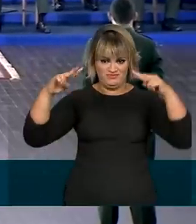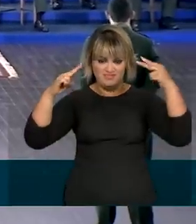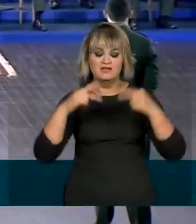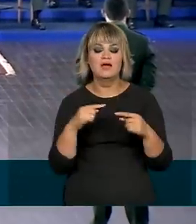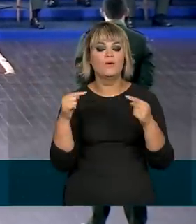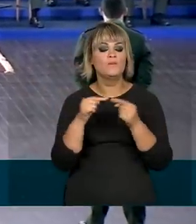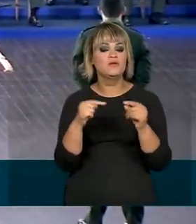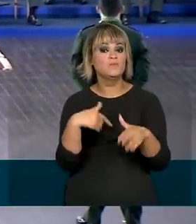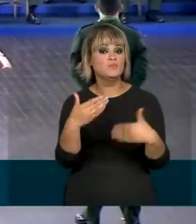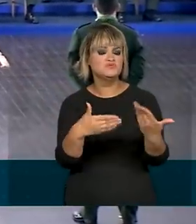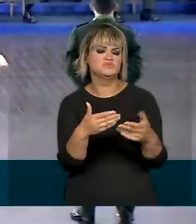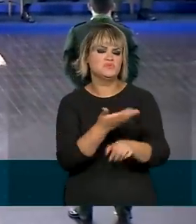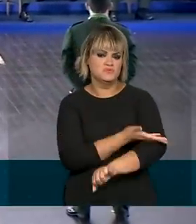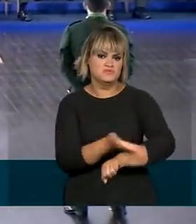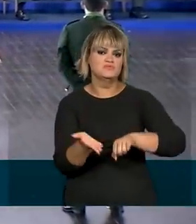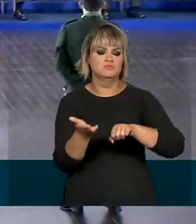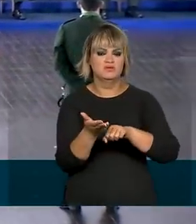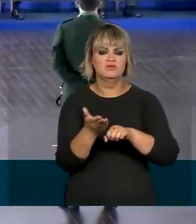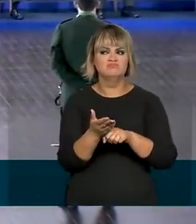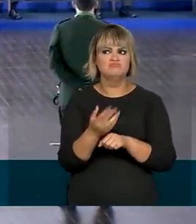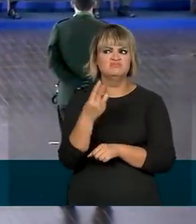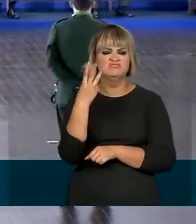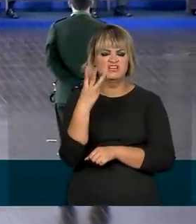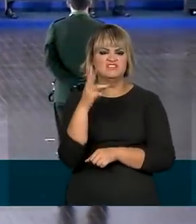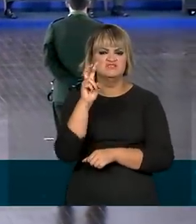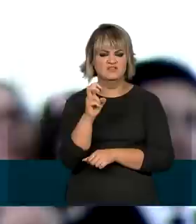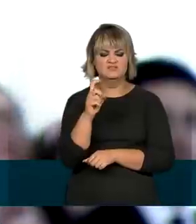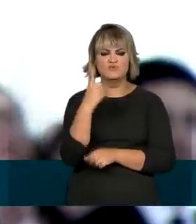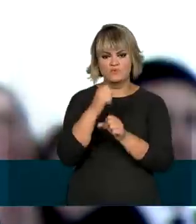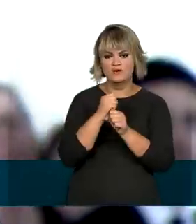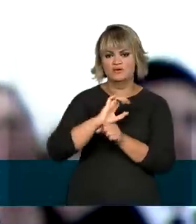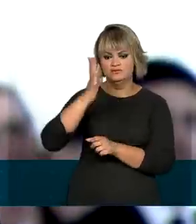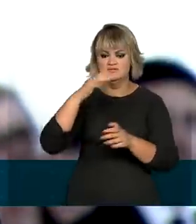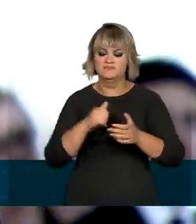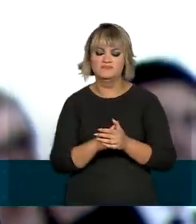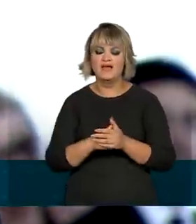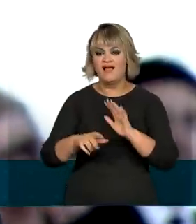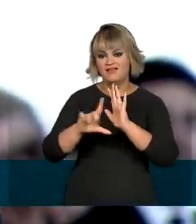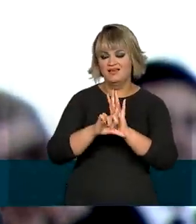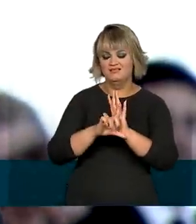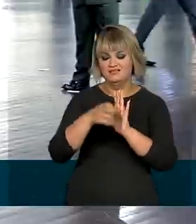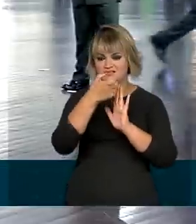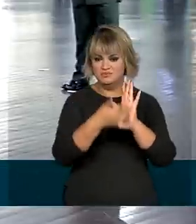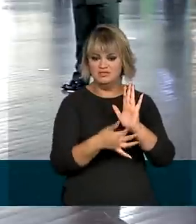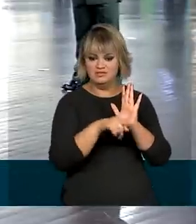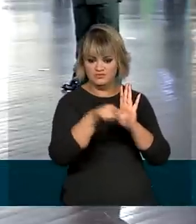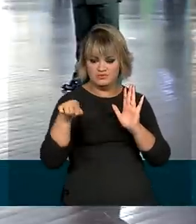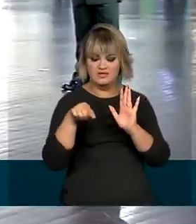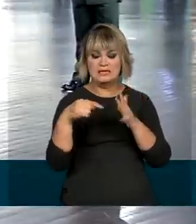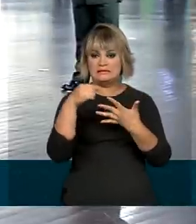parte de um procedimento padrão que ocorre ao menos três vezes ao ano. Pela lei que rege a carreira militar, os